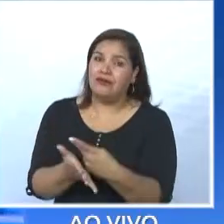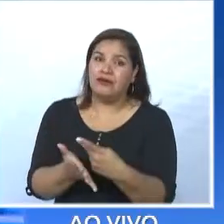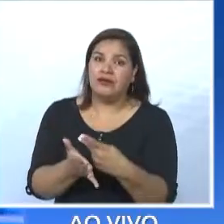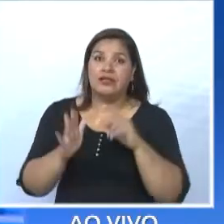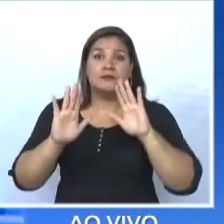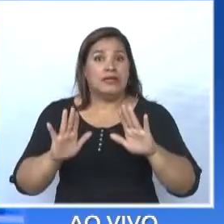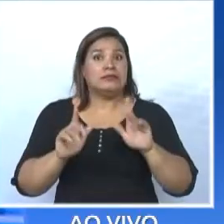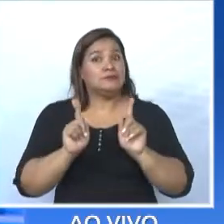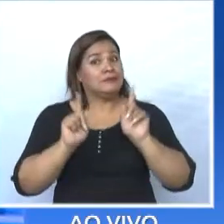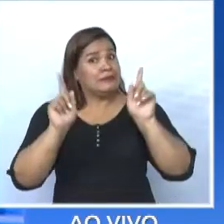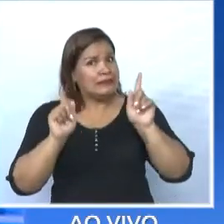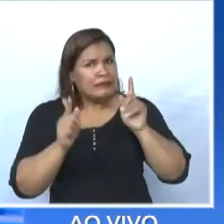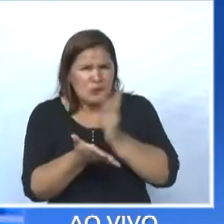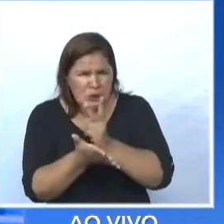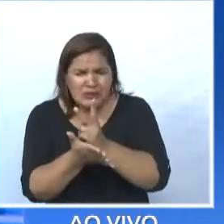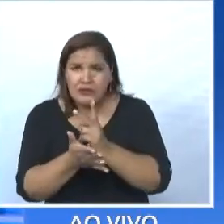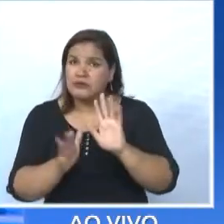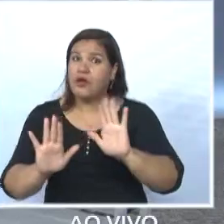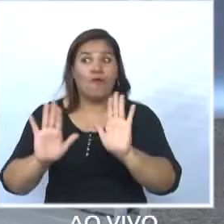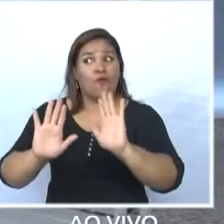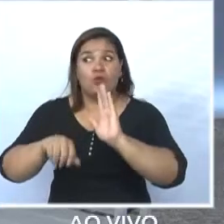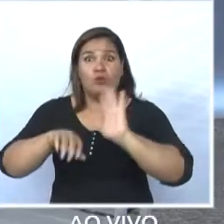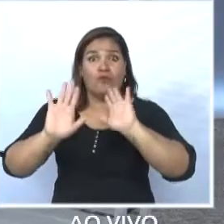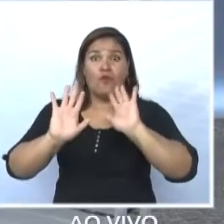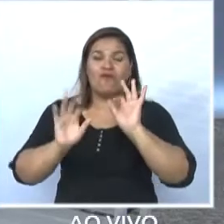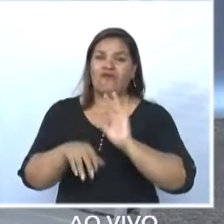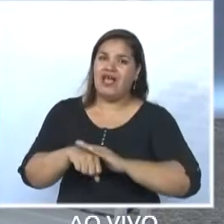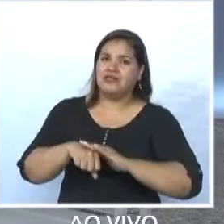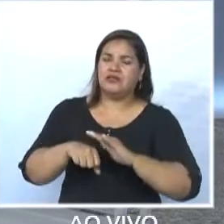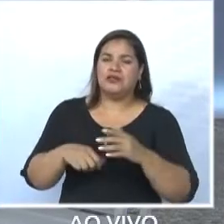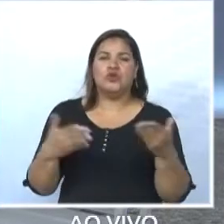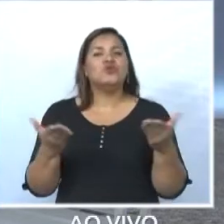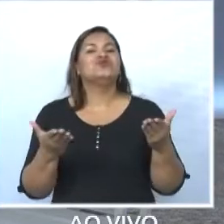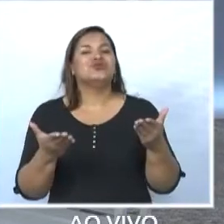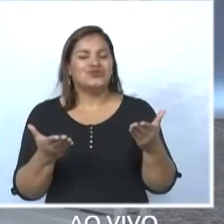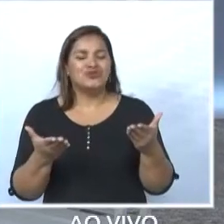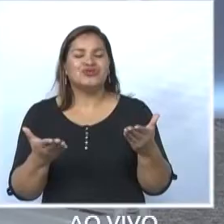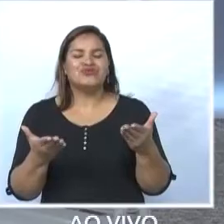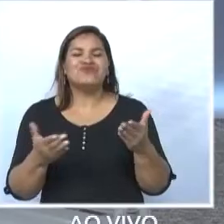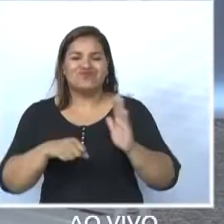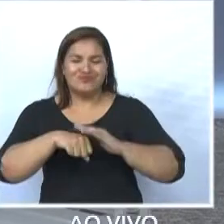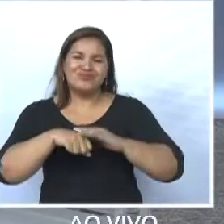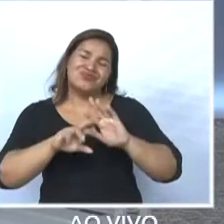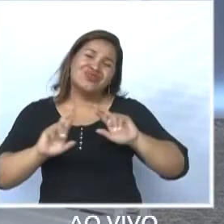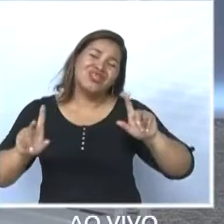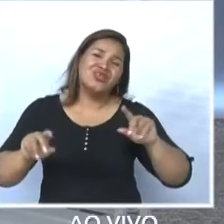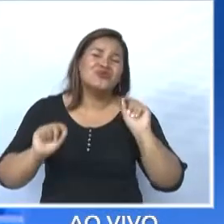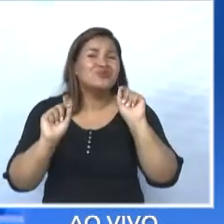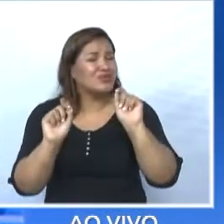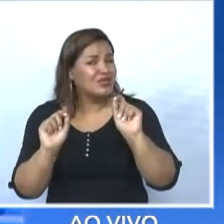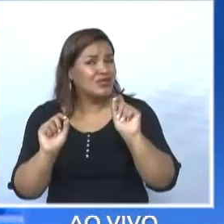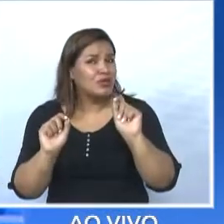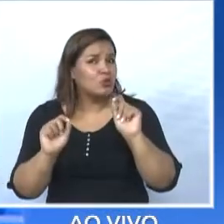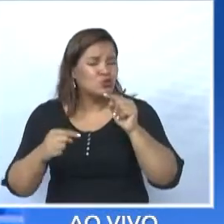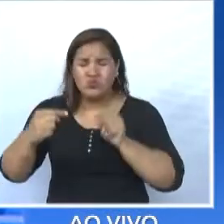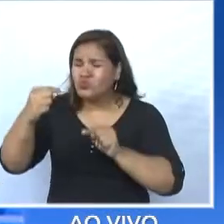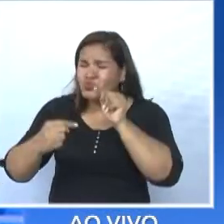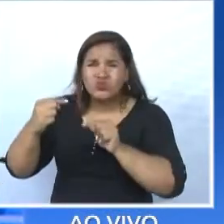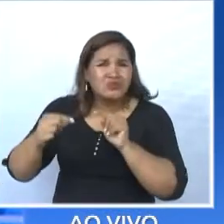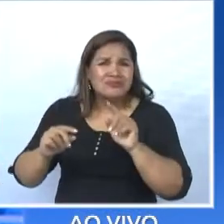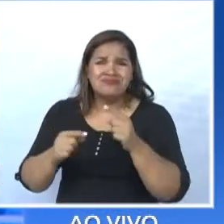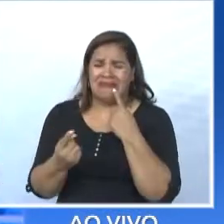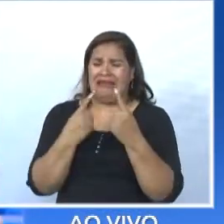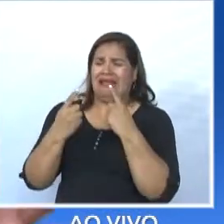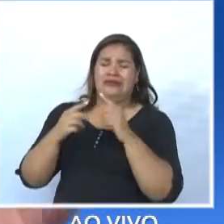errados, não façam isso. Você faria diferente hoje? Faria diferente no sentido de que eu não discuto mais com o presidente do sindicato.